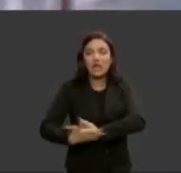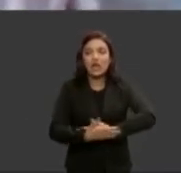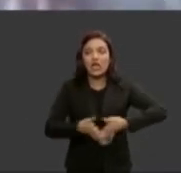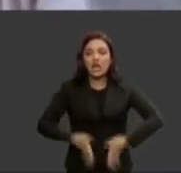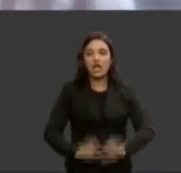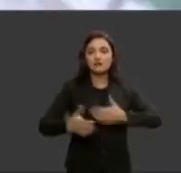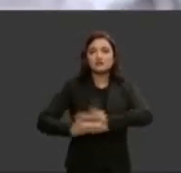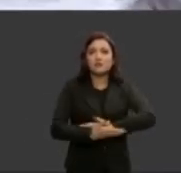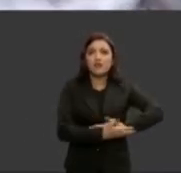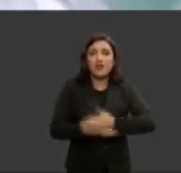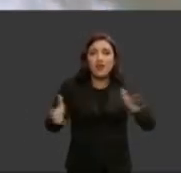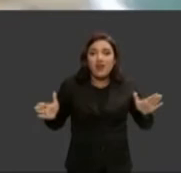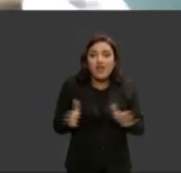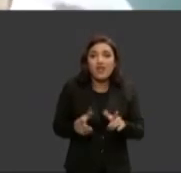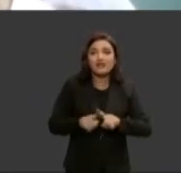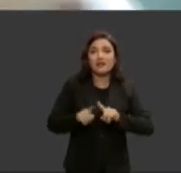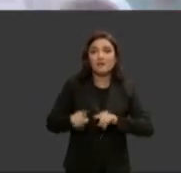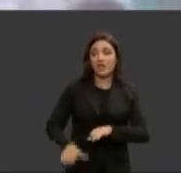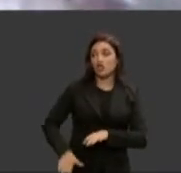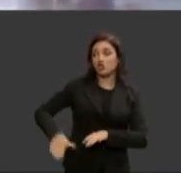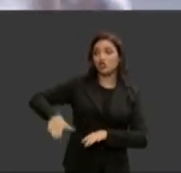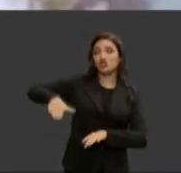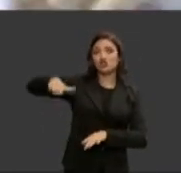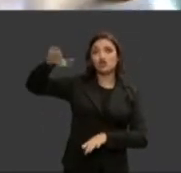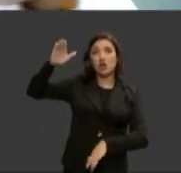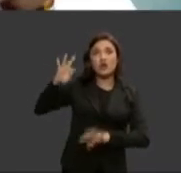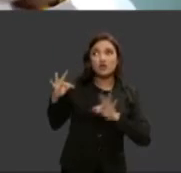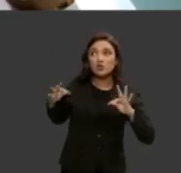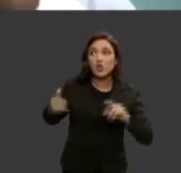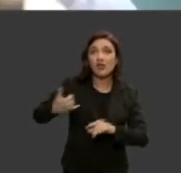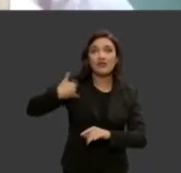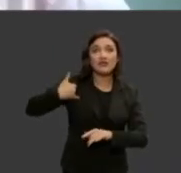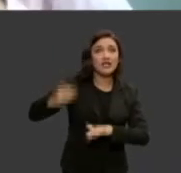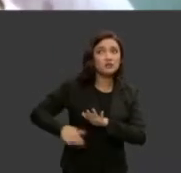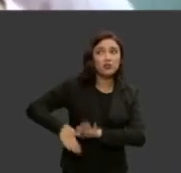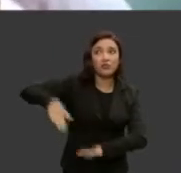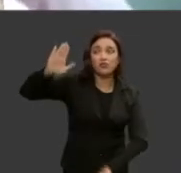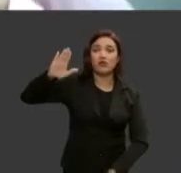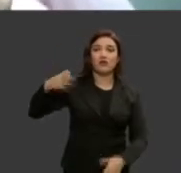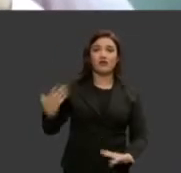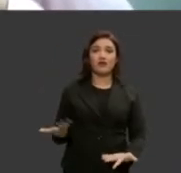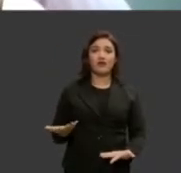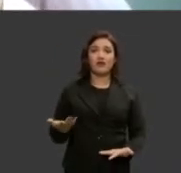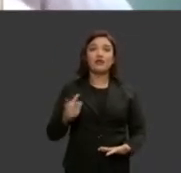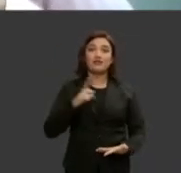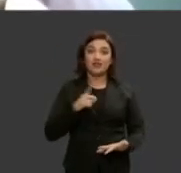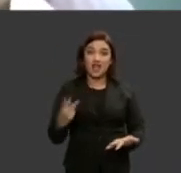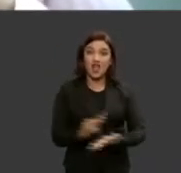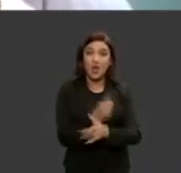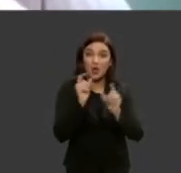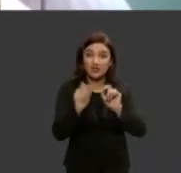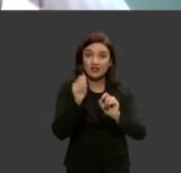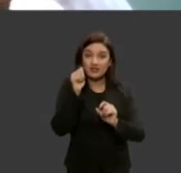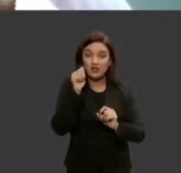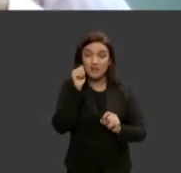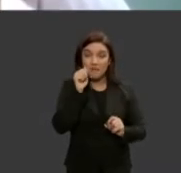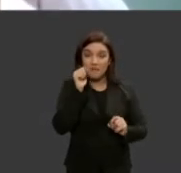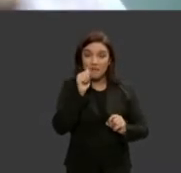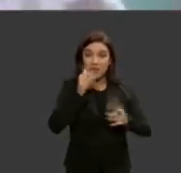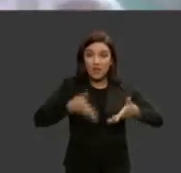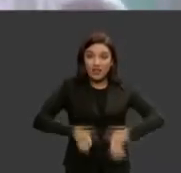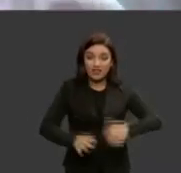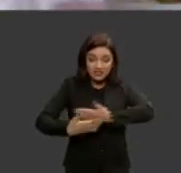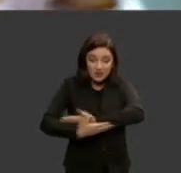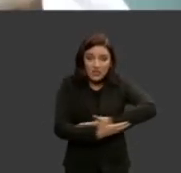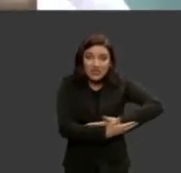bebês jovens adolescentes adultas idosas e eu tenho na minha nação ainda bebês recém-nascidas sendo estupradas